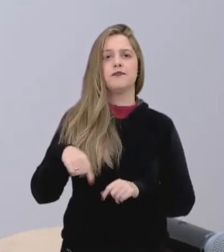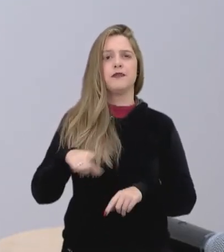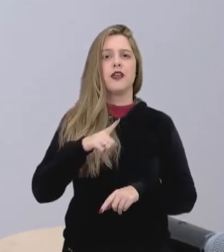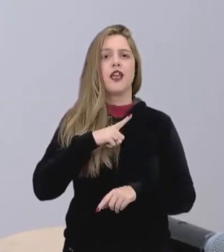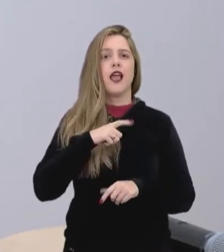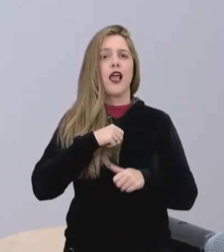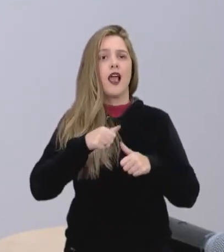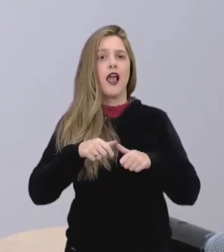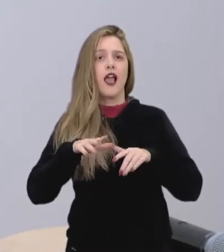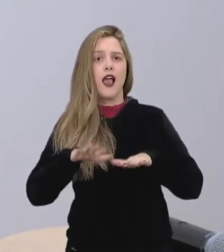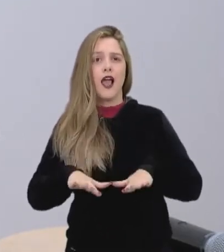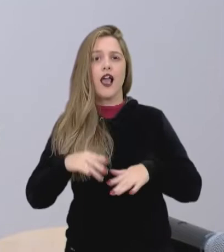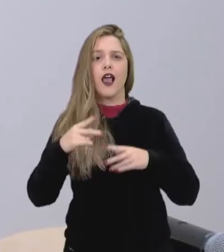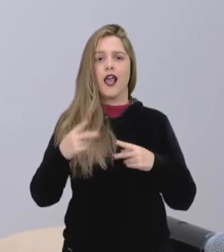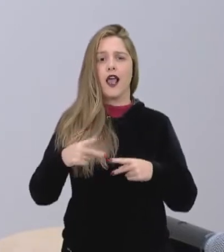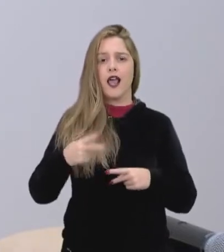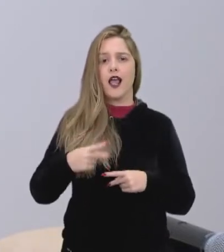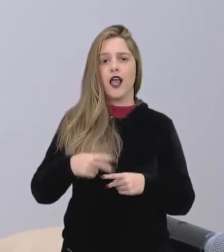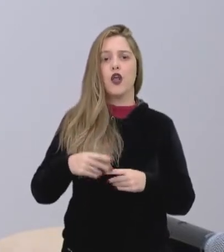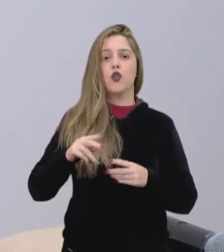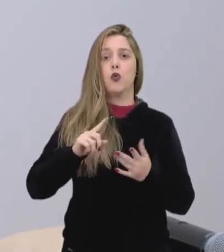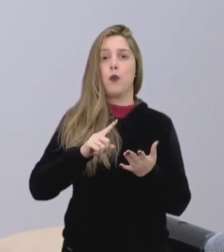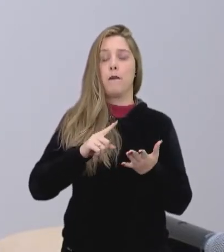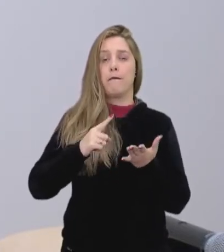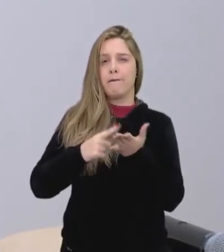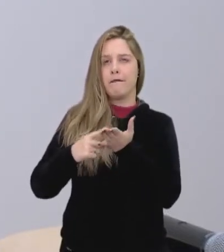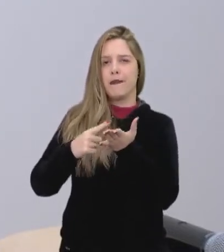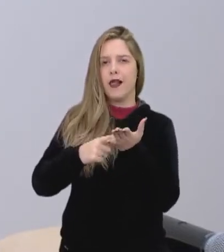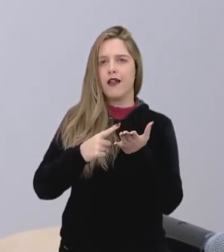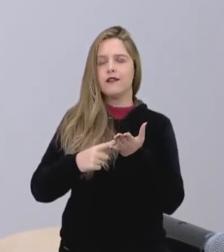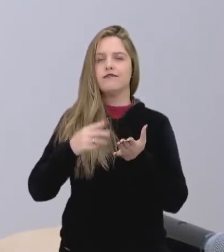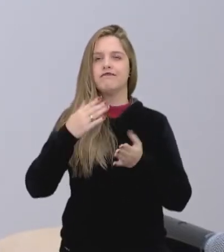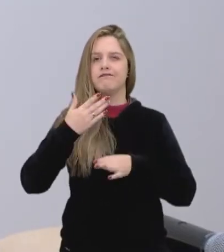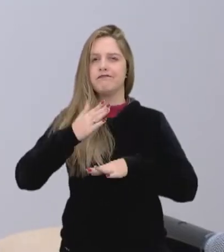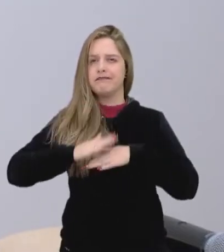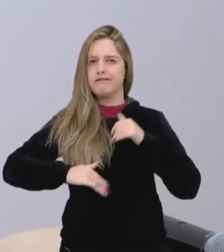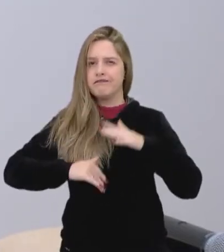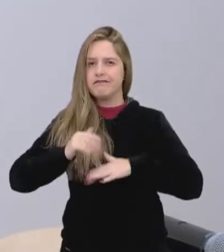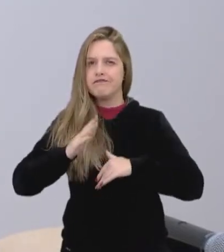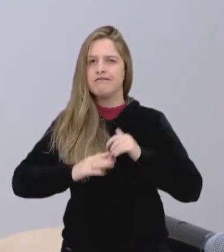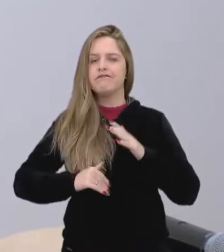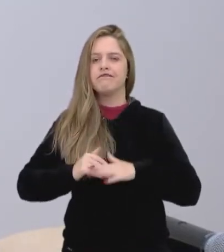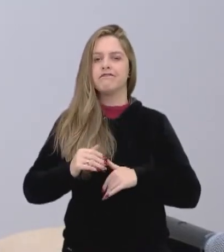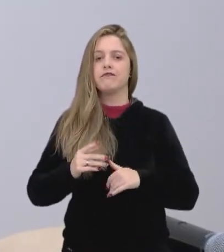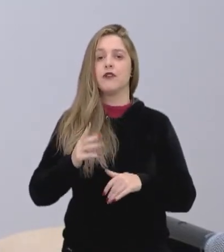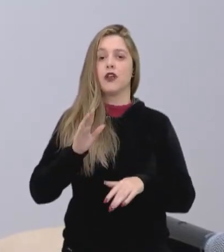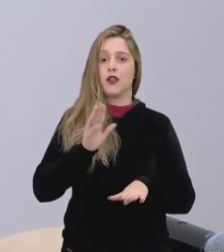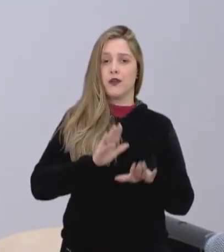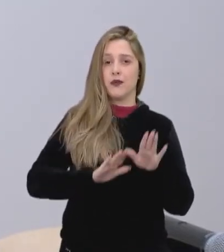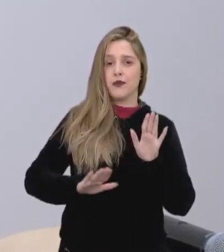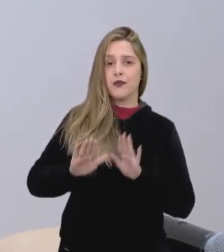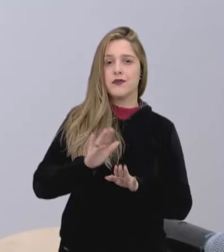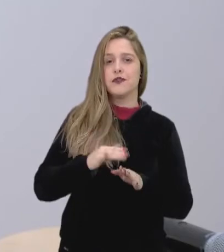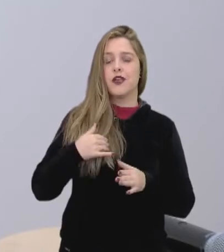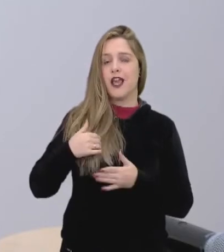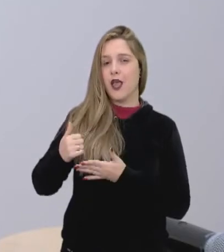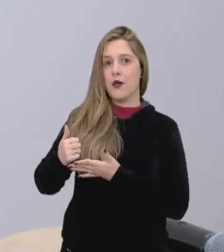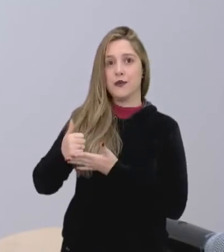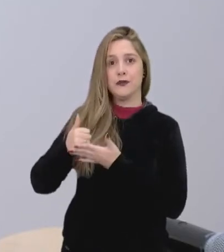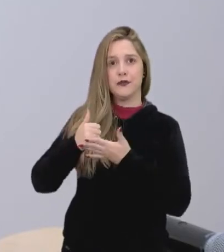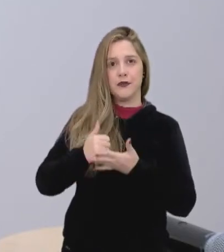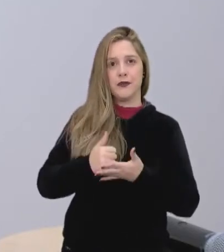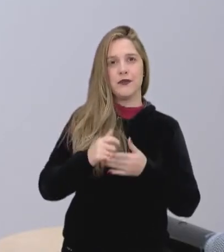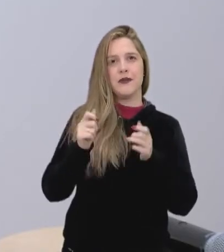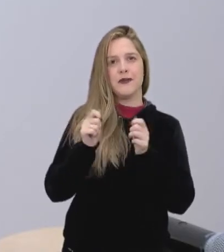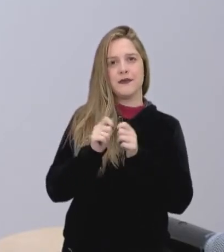ficar aqui num plano muito mais prático, é com muita honra que eu trouxe você aqui pra